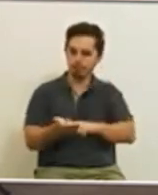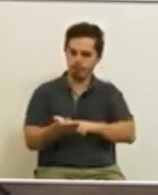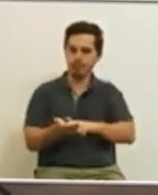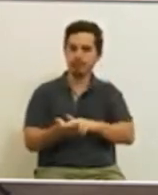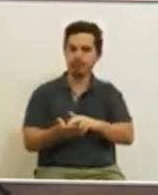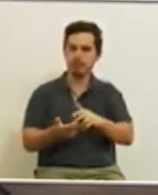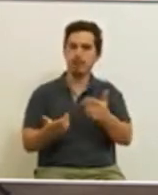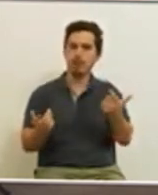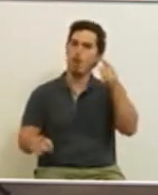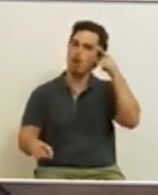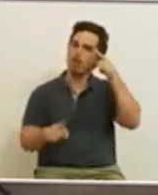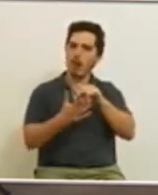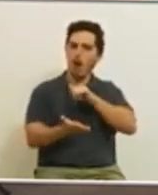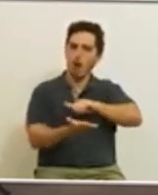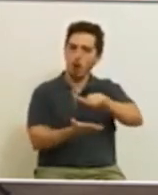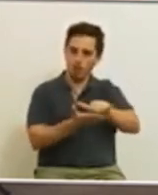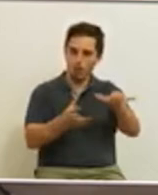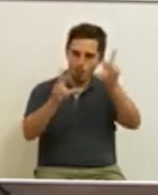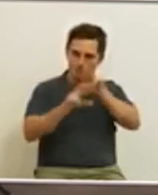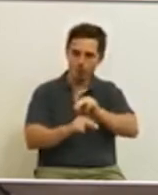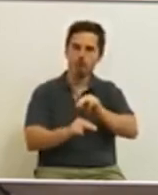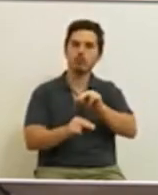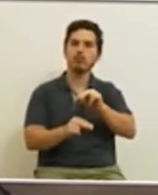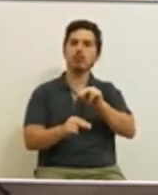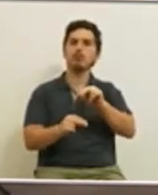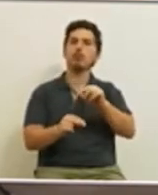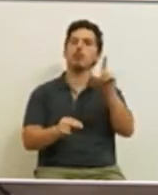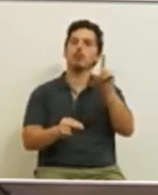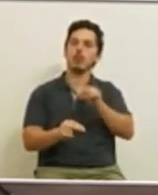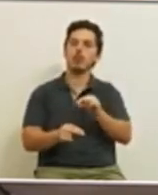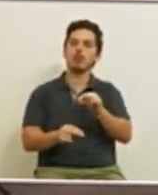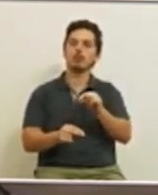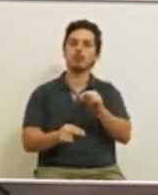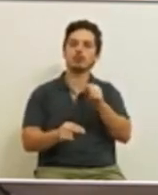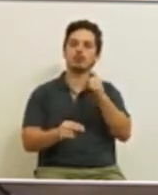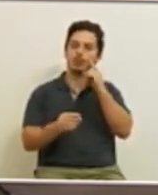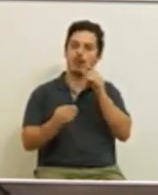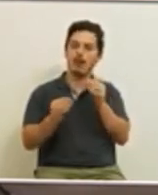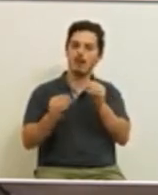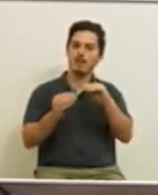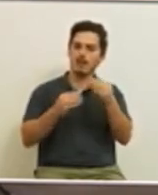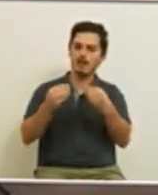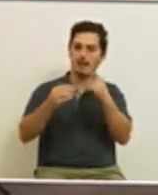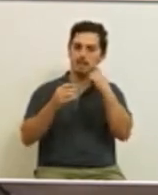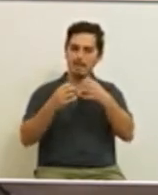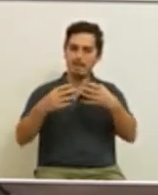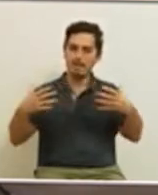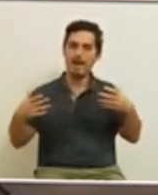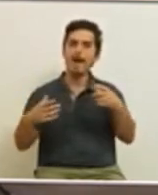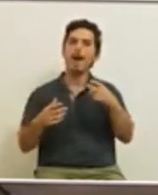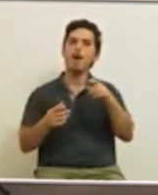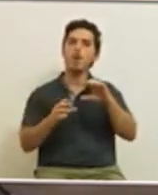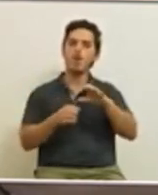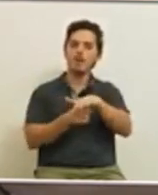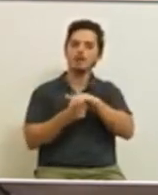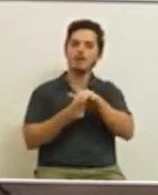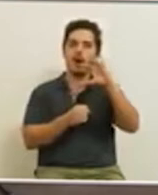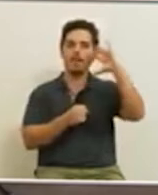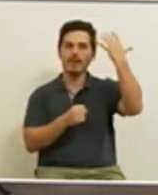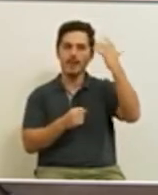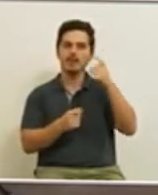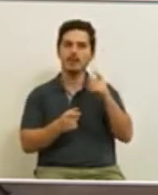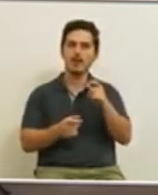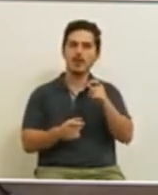bem para um novo aeroporto, bem como dada a volatilidade crescente no que se refere aos contextos ambiental, energético,